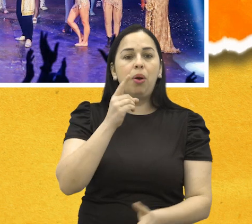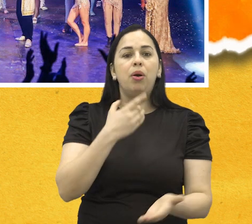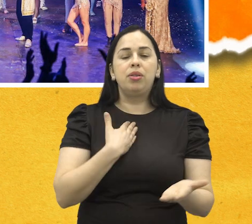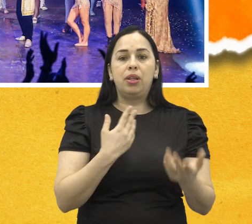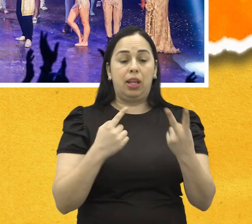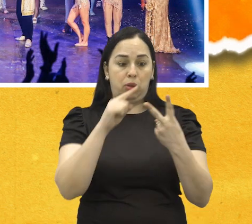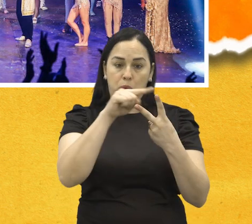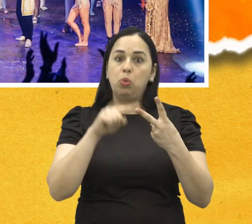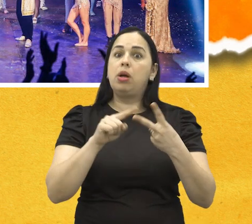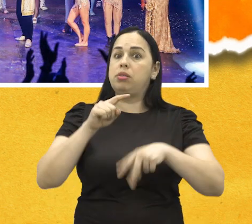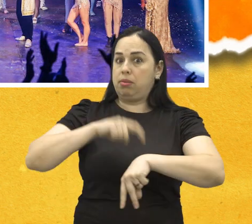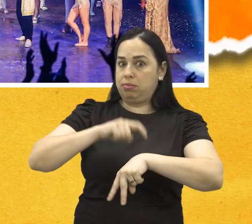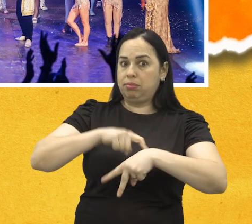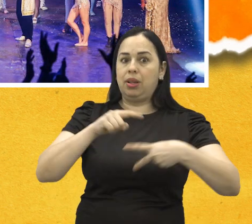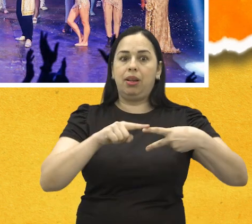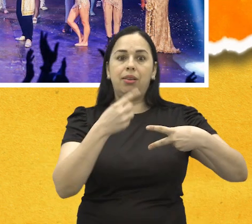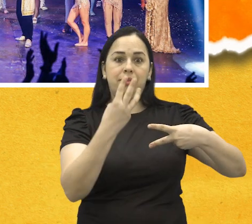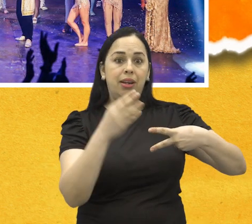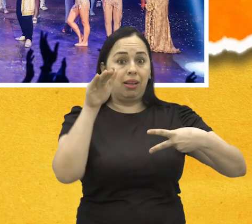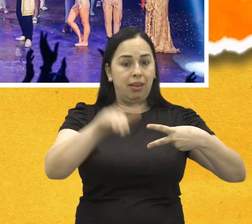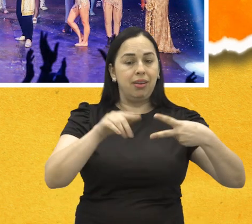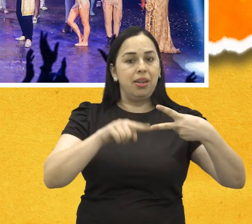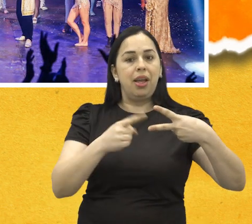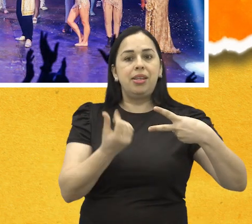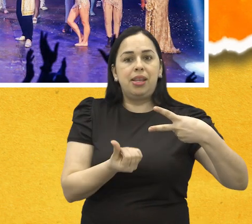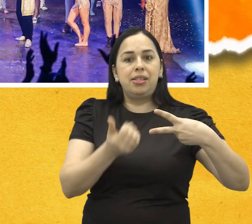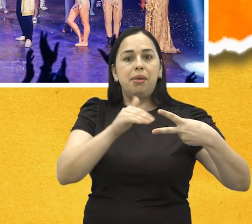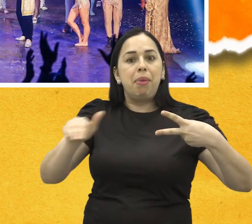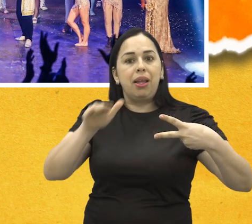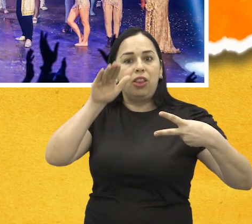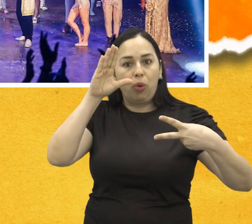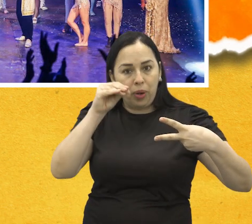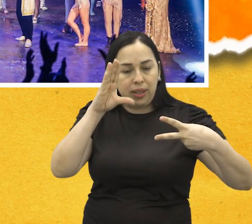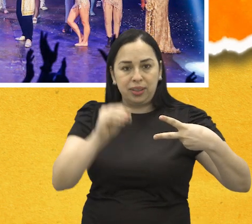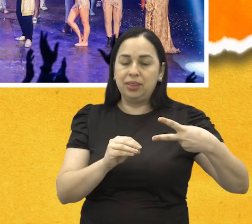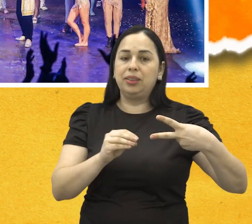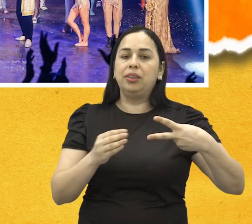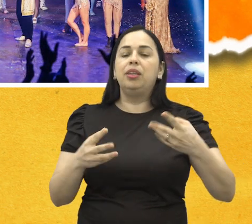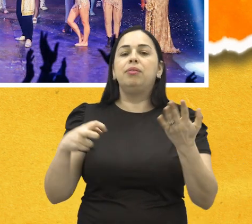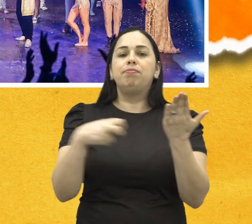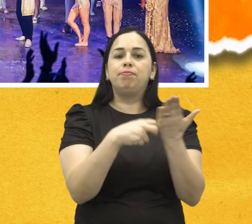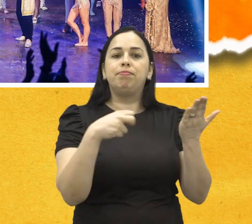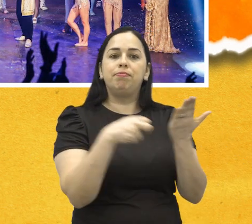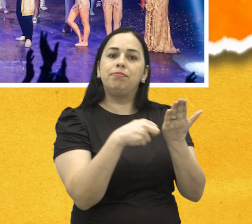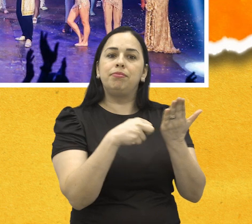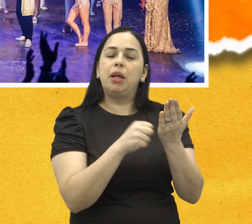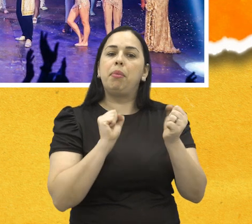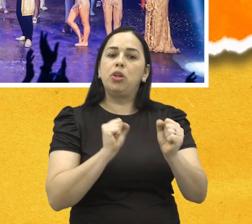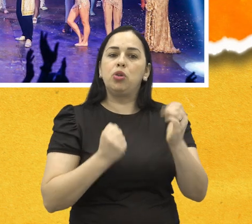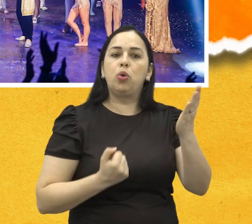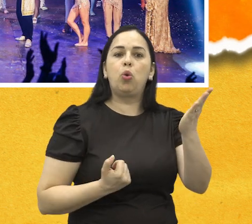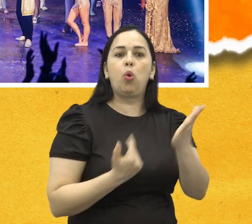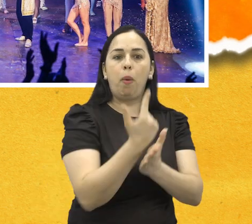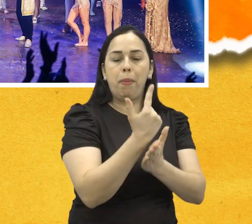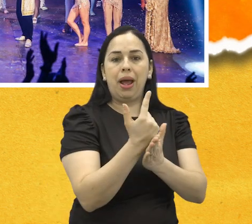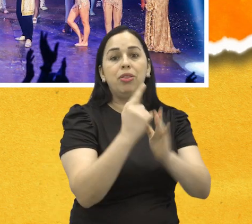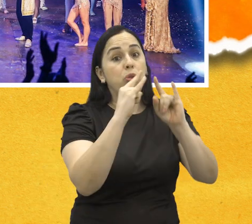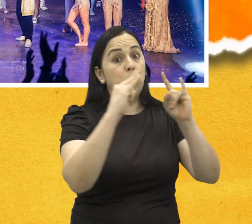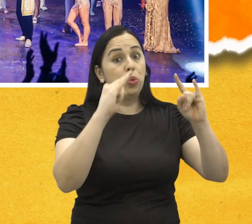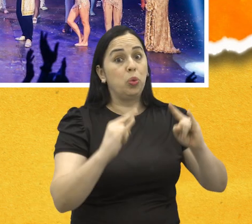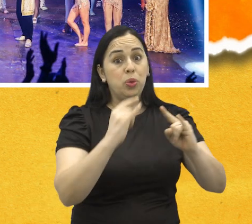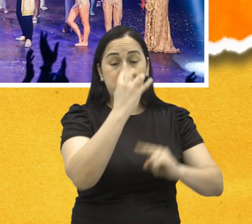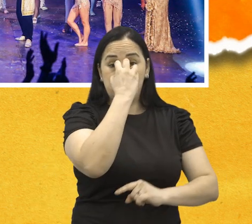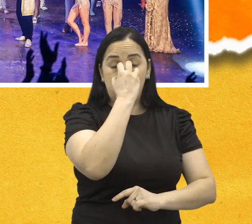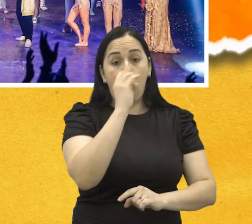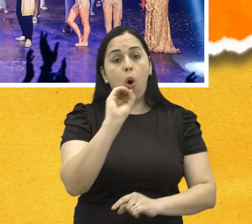o espetáculo tem dois horários, às três da tarde e às seis e meia da noite. Os ingressos estão à disposição na bilheteria do